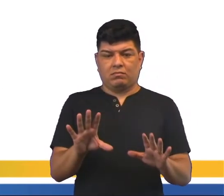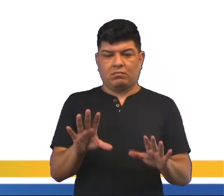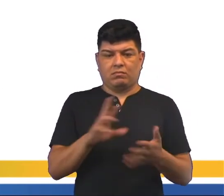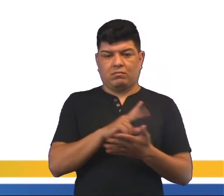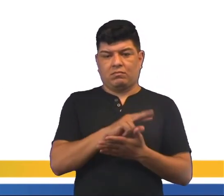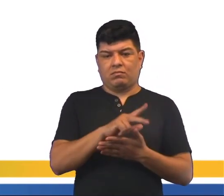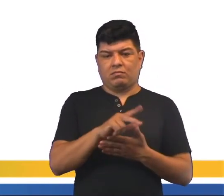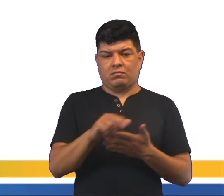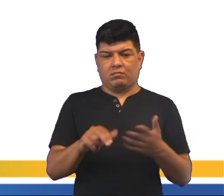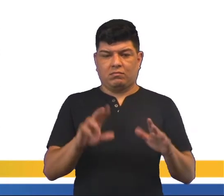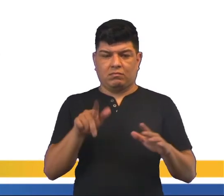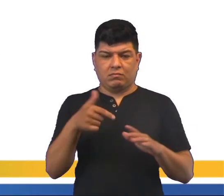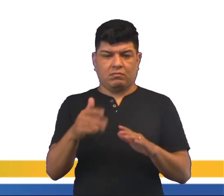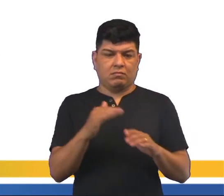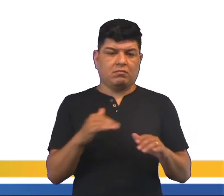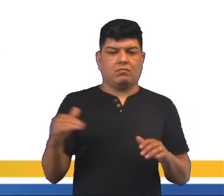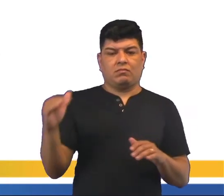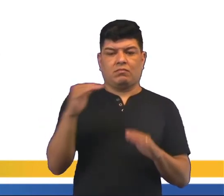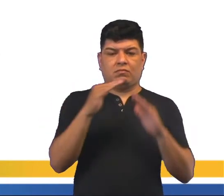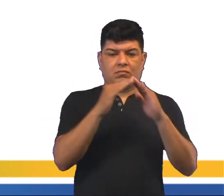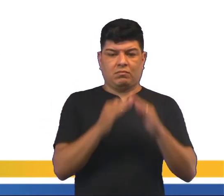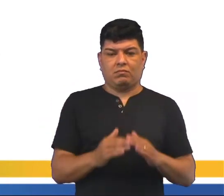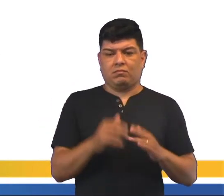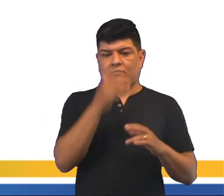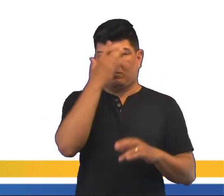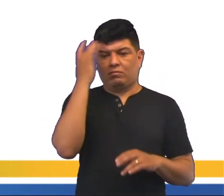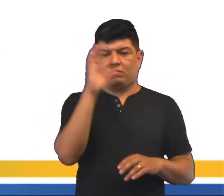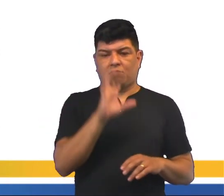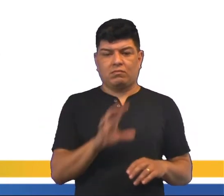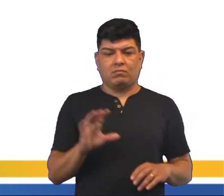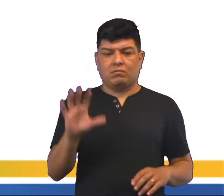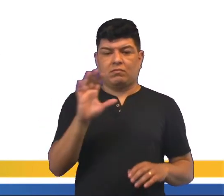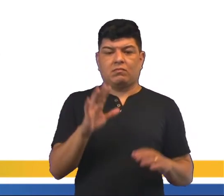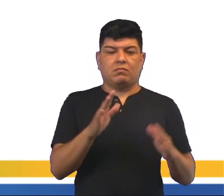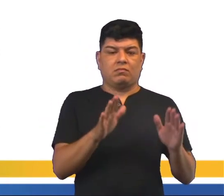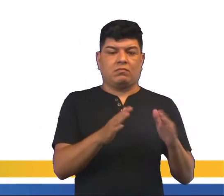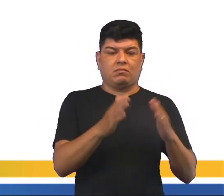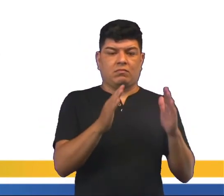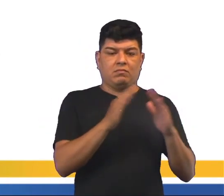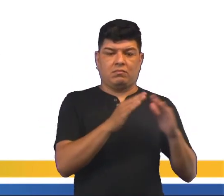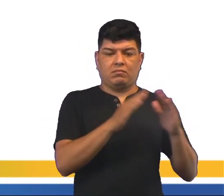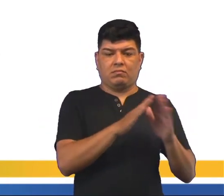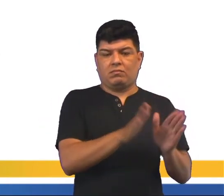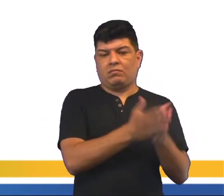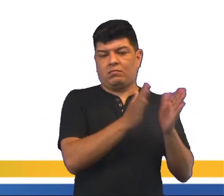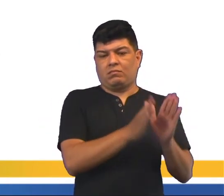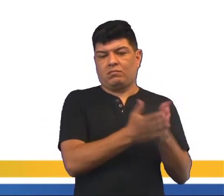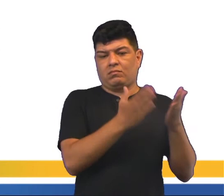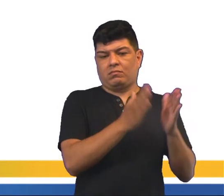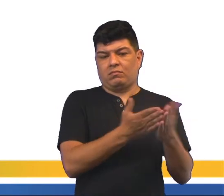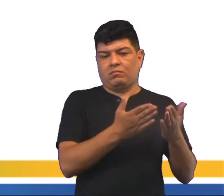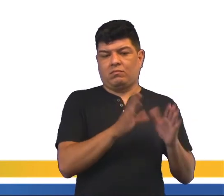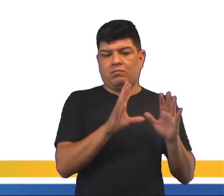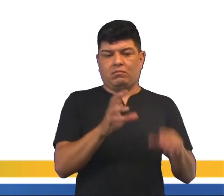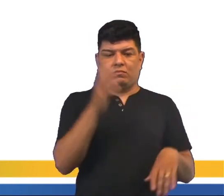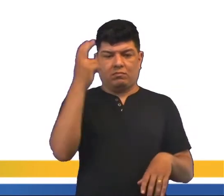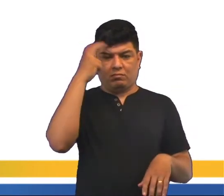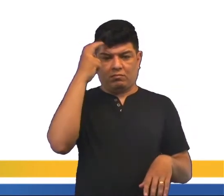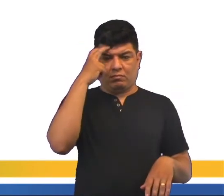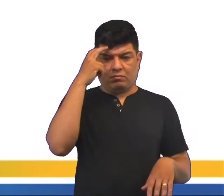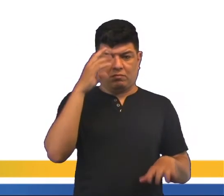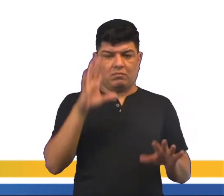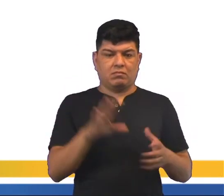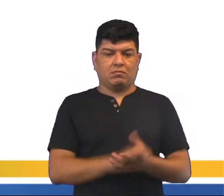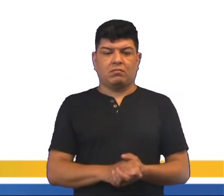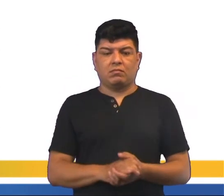a periferização. Entre várias opções, a maior parte dos moradores optam por espaço como favela por ter